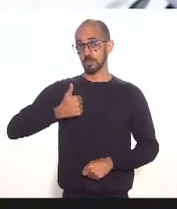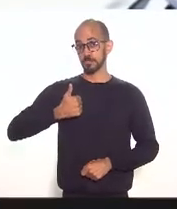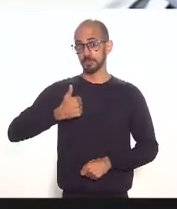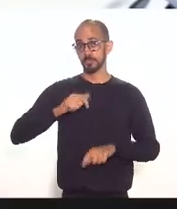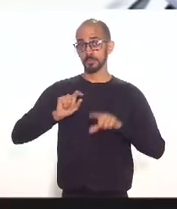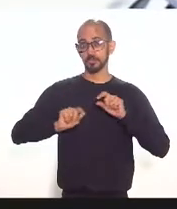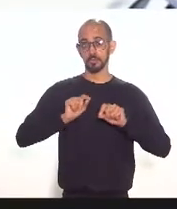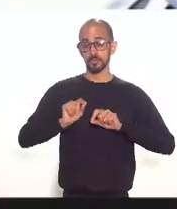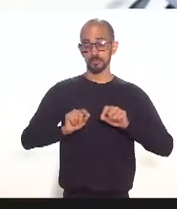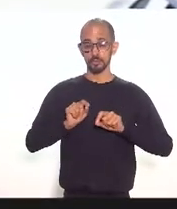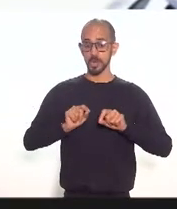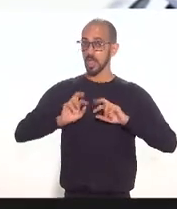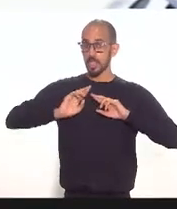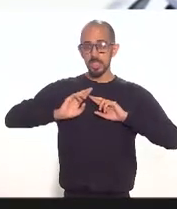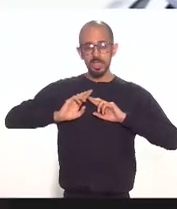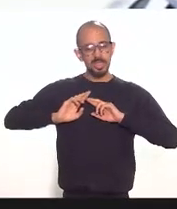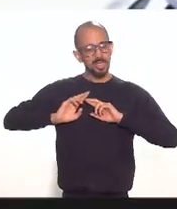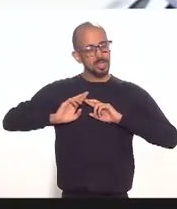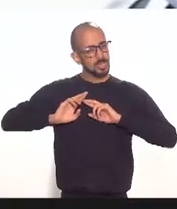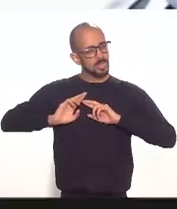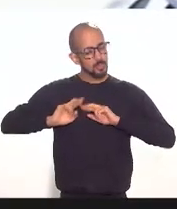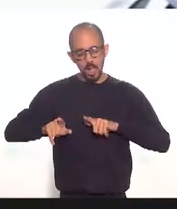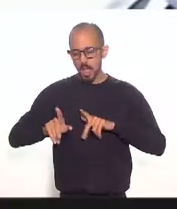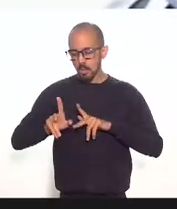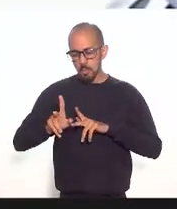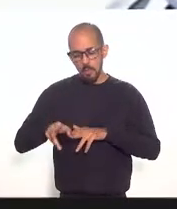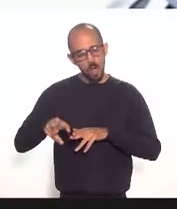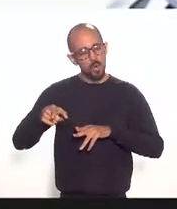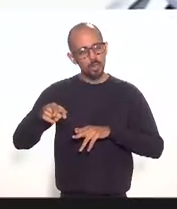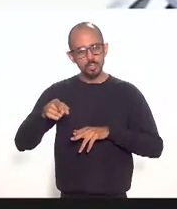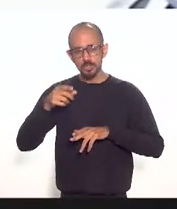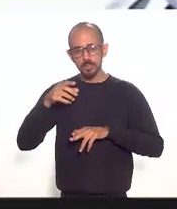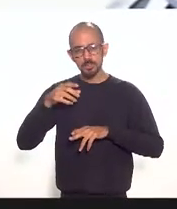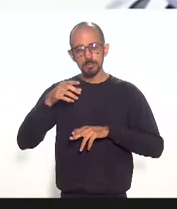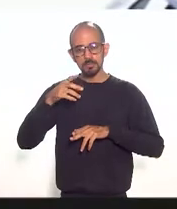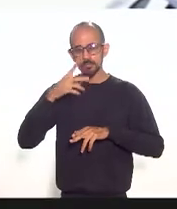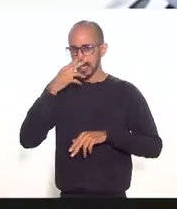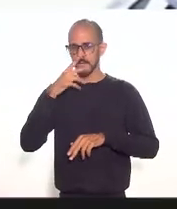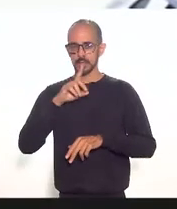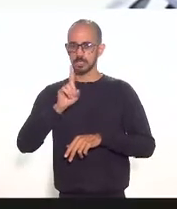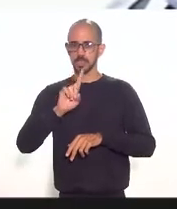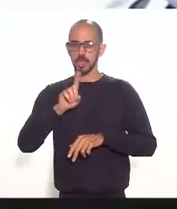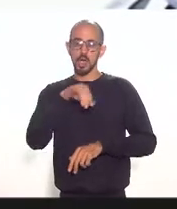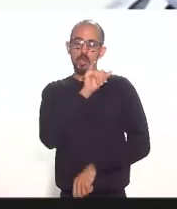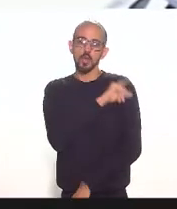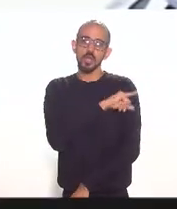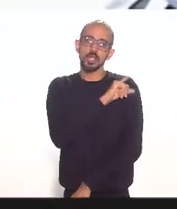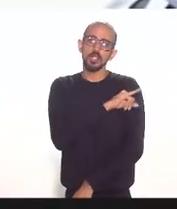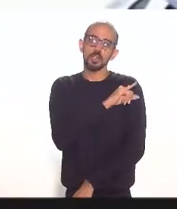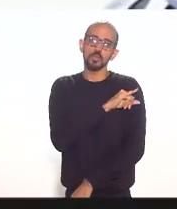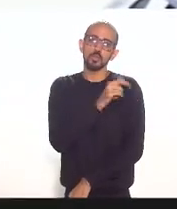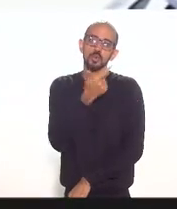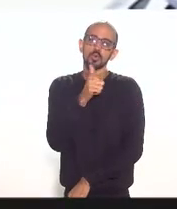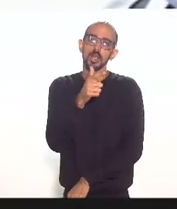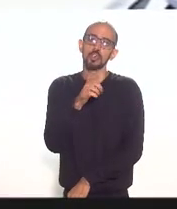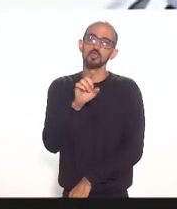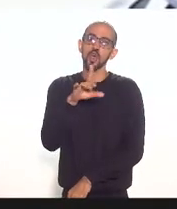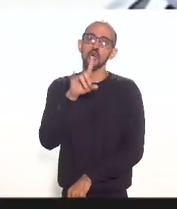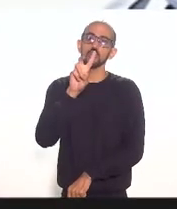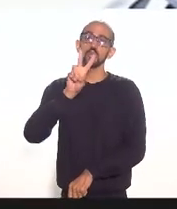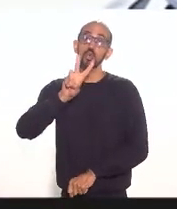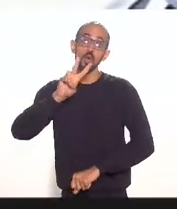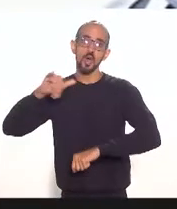que não é o que se aparenta. O Rio de Janeiro não tem somente dois aeroportos,